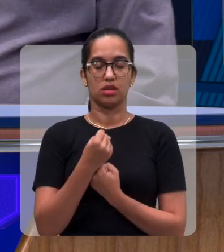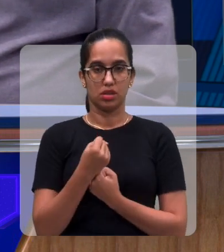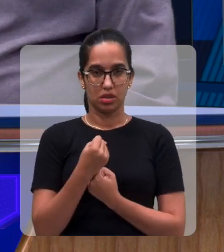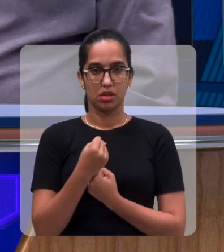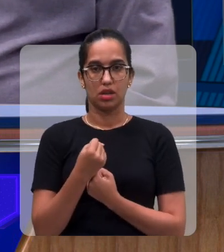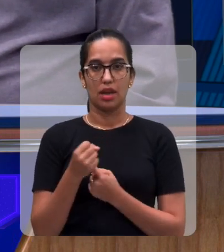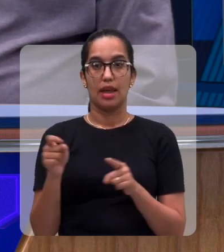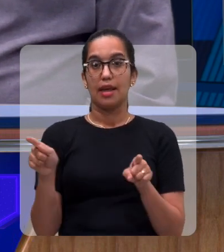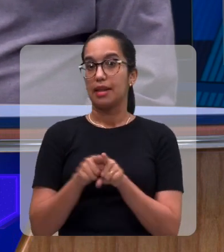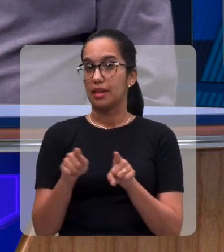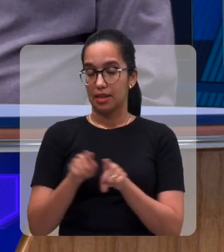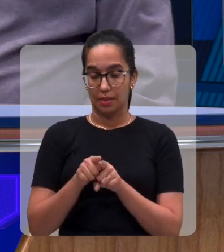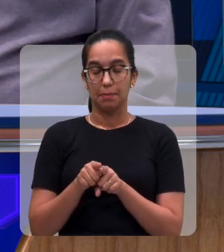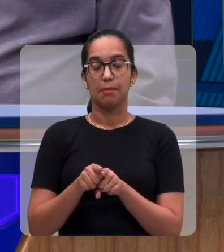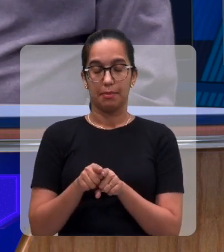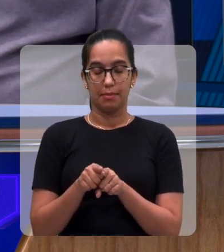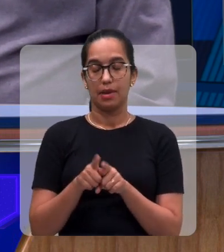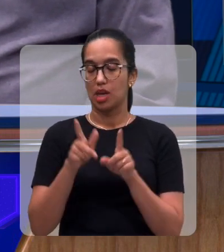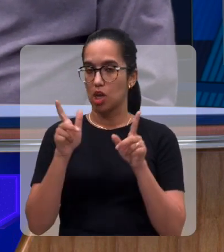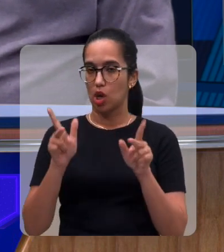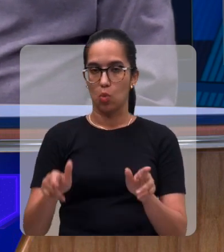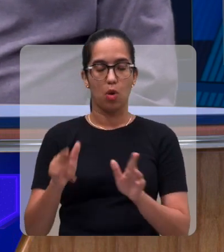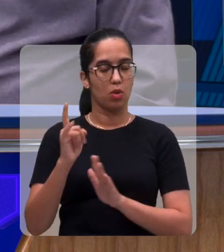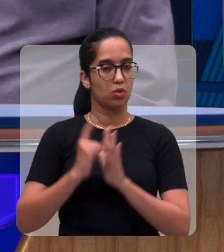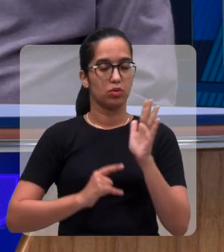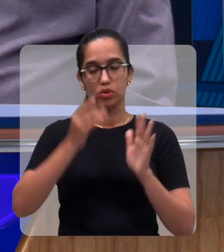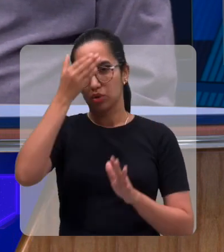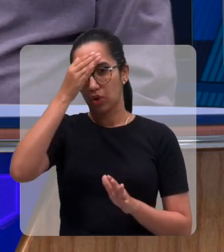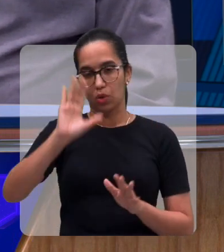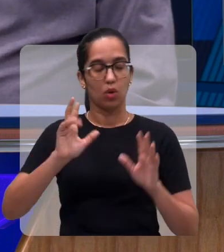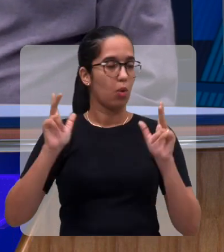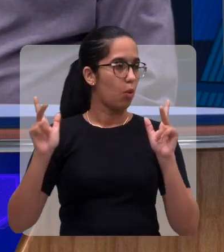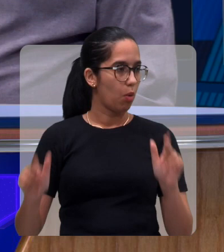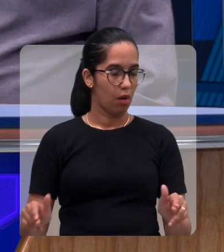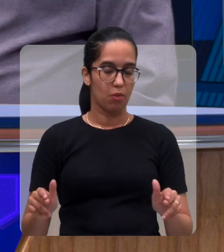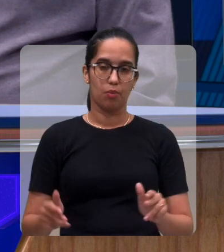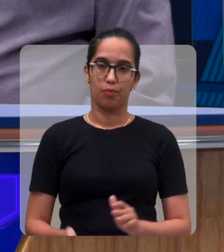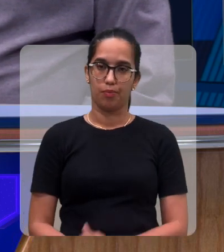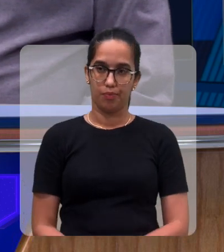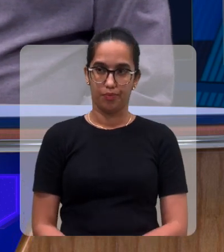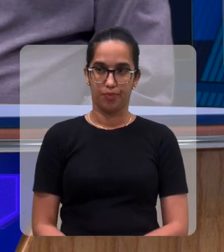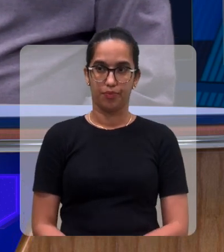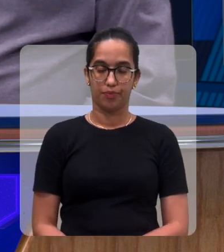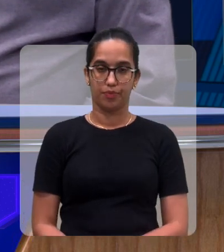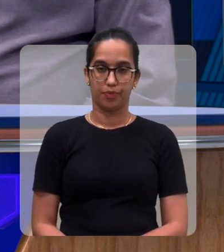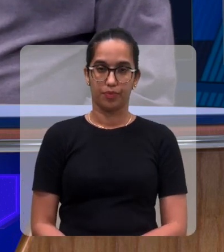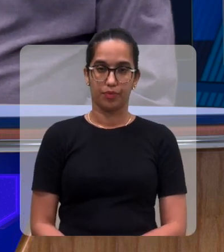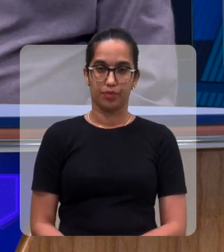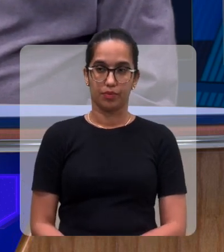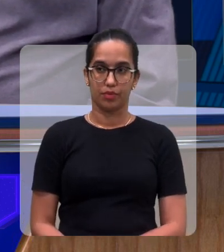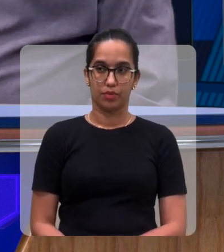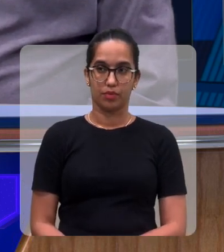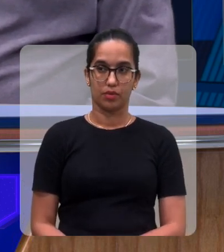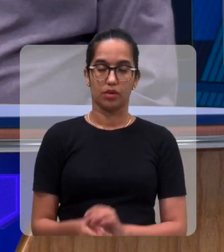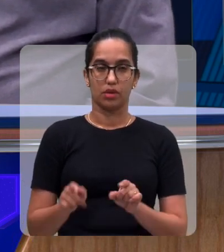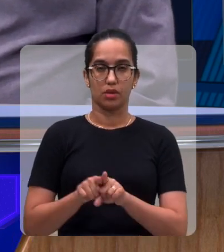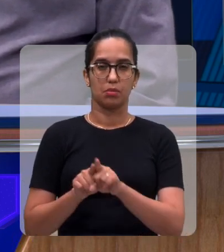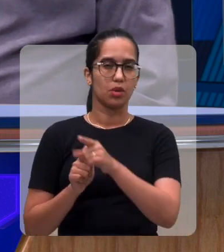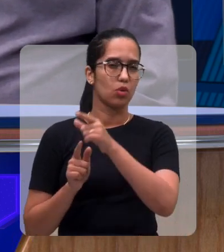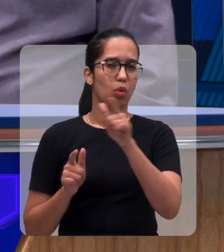o PASC cultura também é... Do mesmo sentido. É mesma forma. E agora, Chico, mais... Uma outra coisa aqui, Luiz.